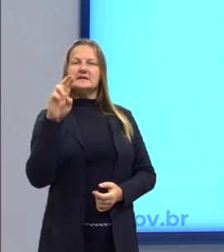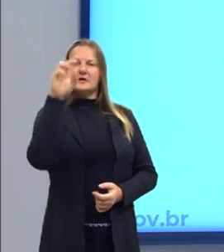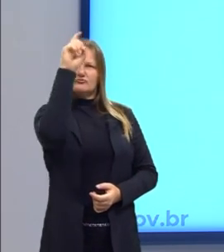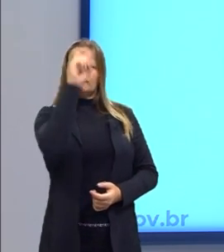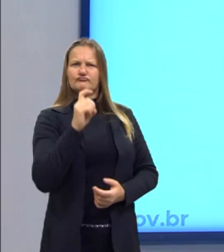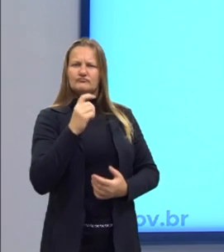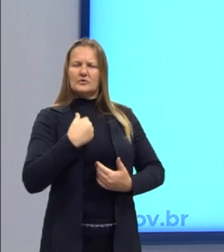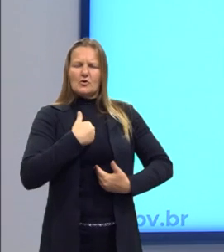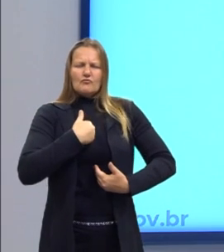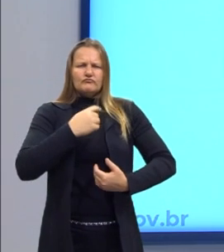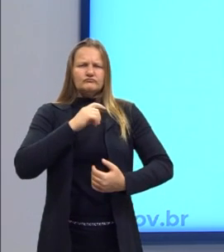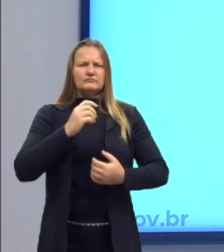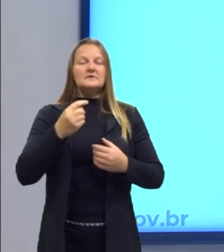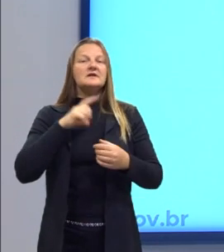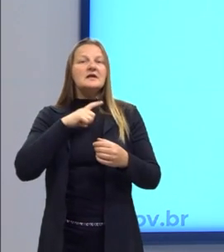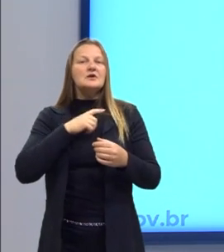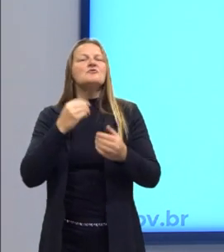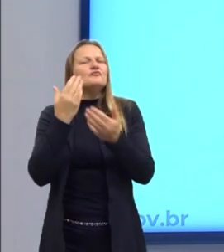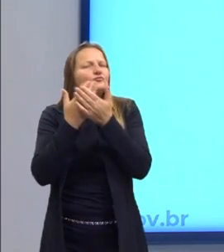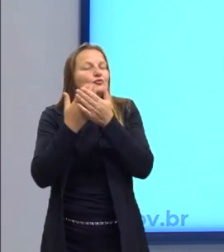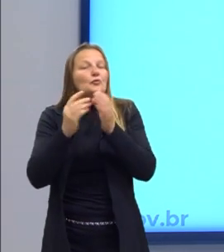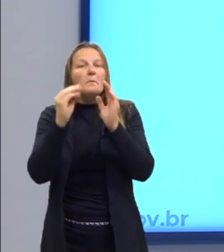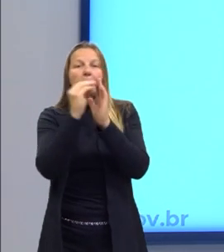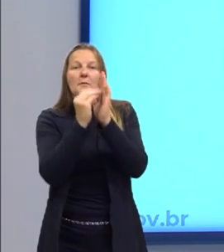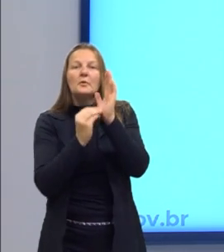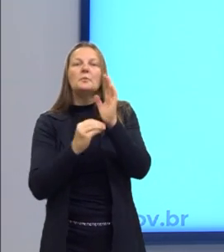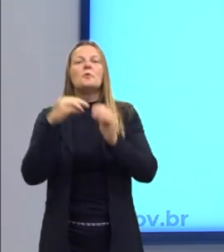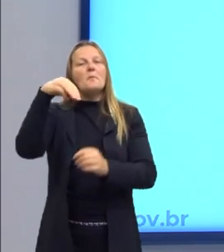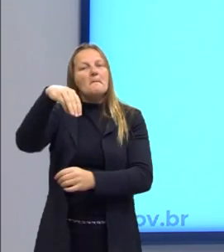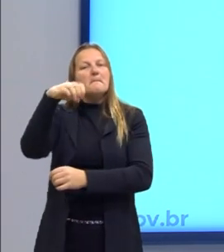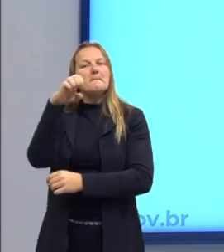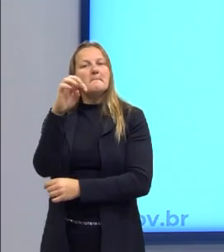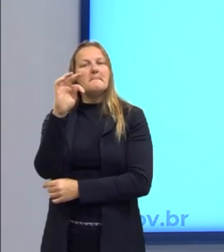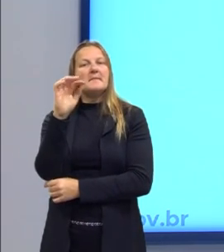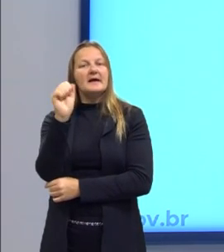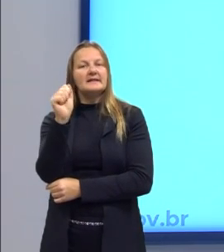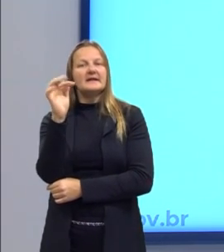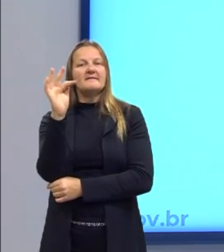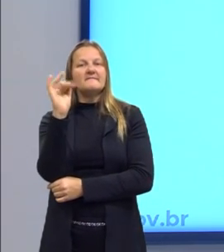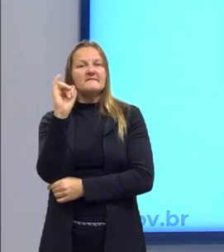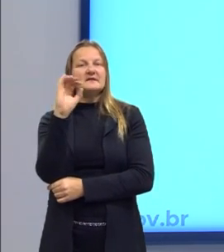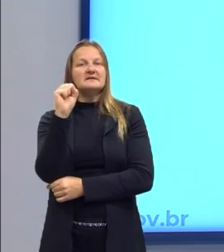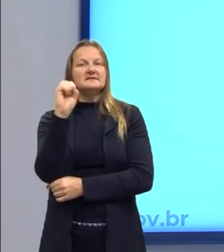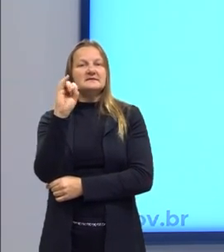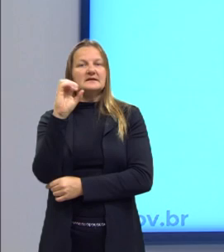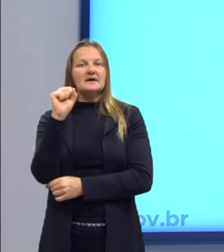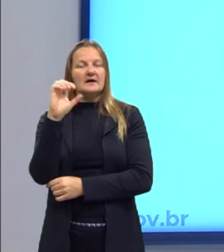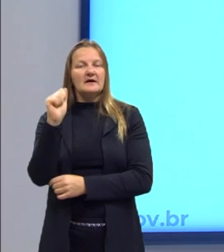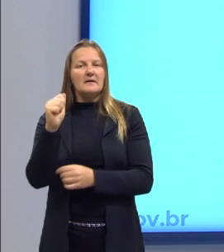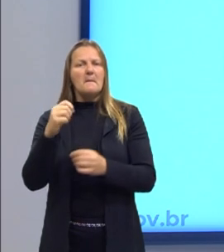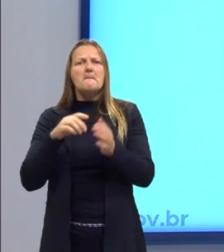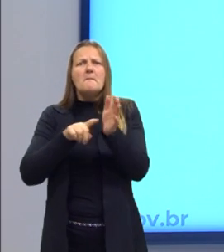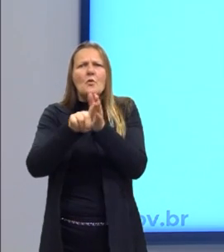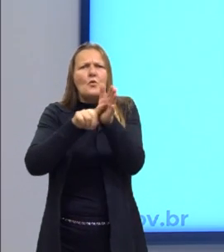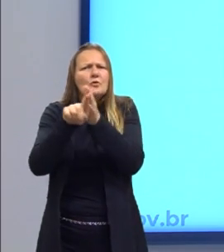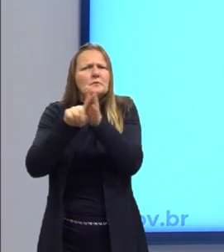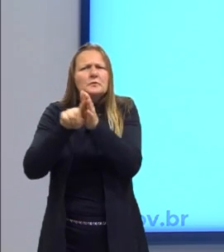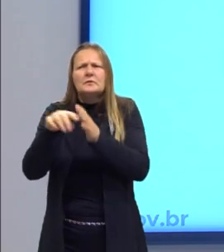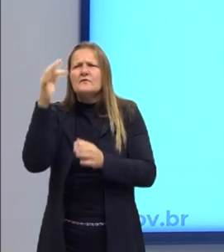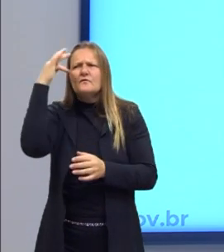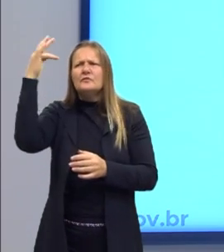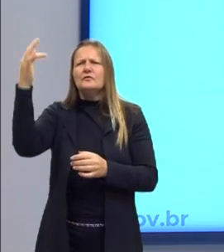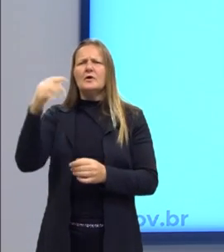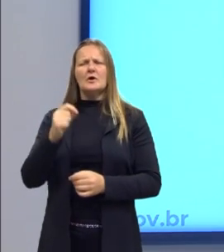objetos de estudo da metafísica. Algumas das perguntas comumente associadas à filosofia, como